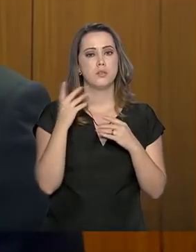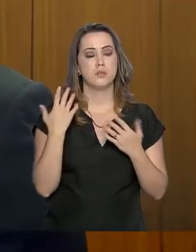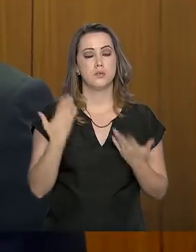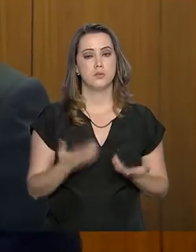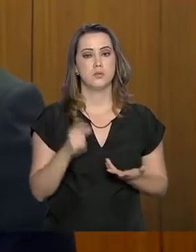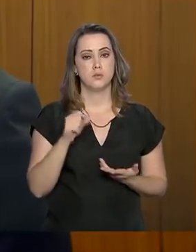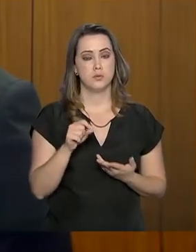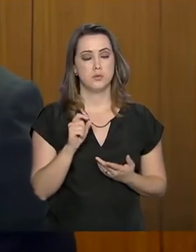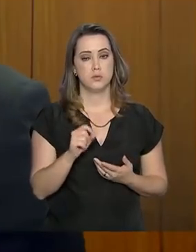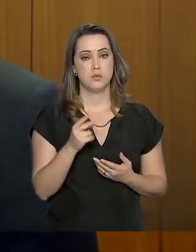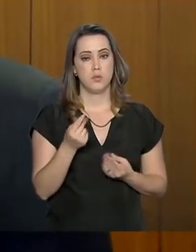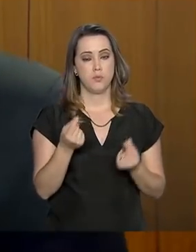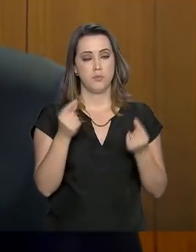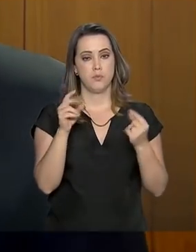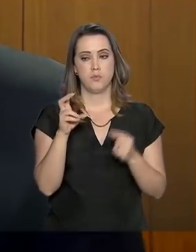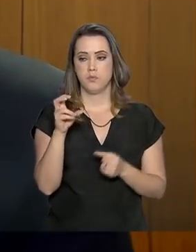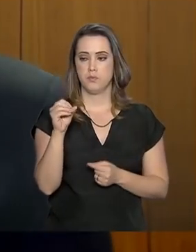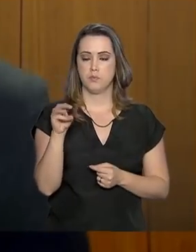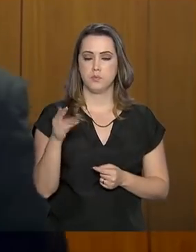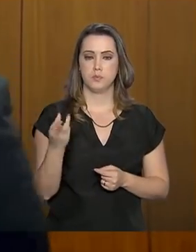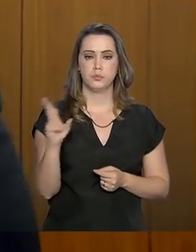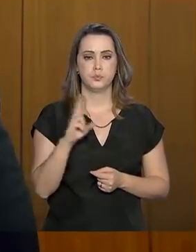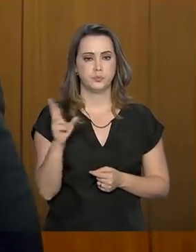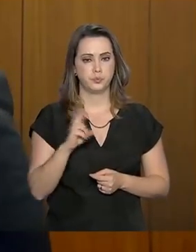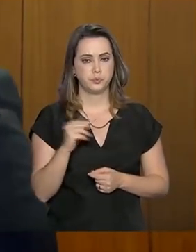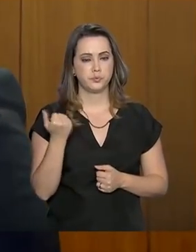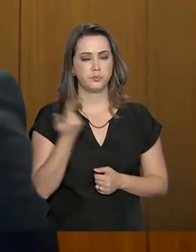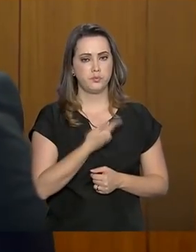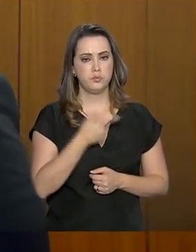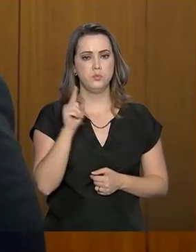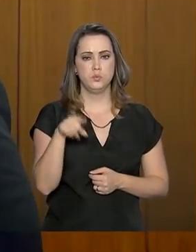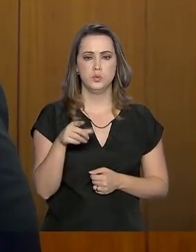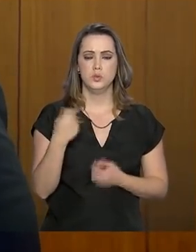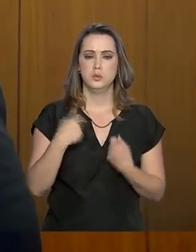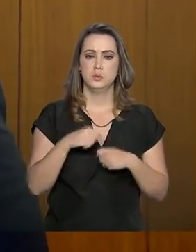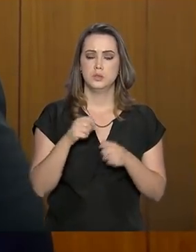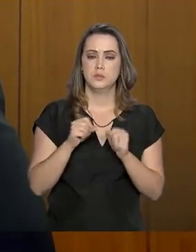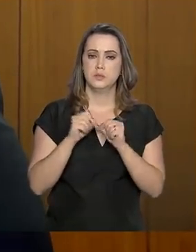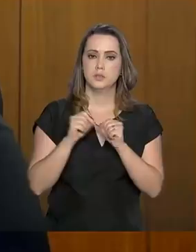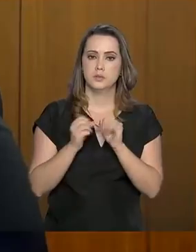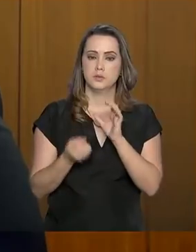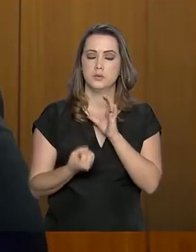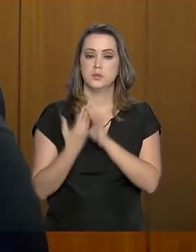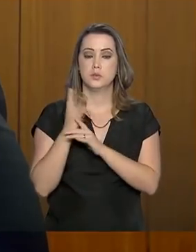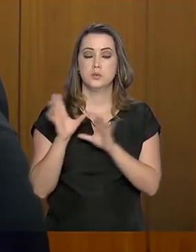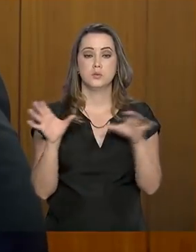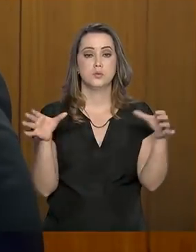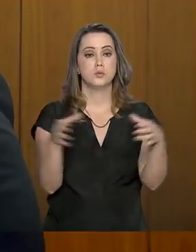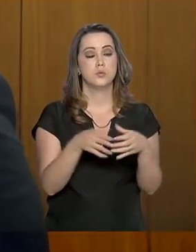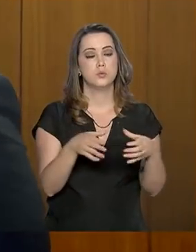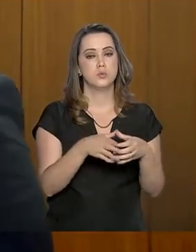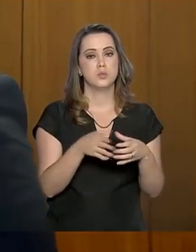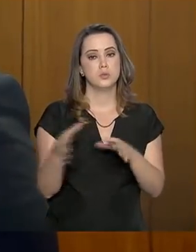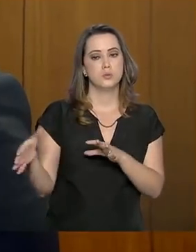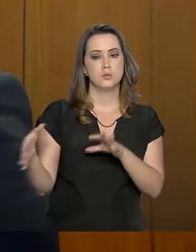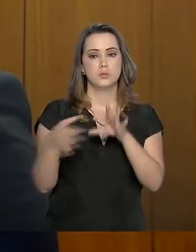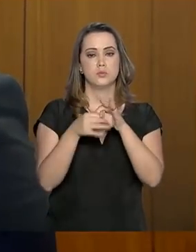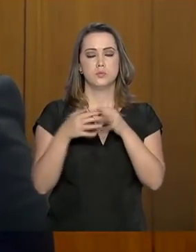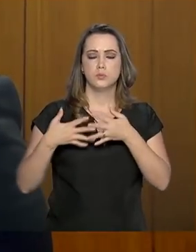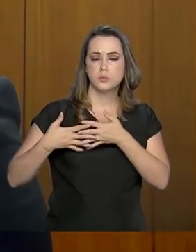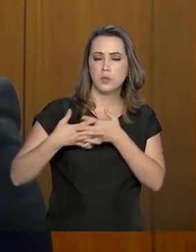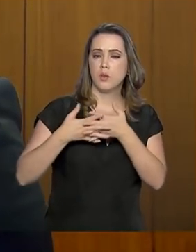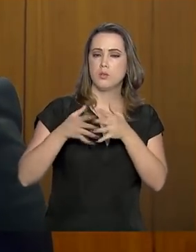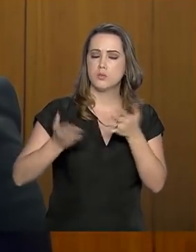do que esse valor de R 50 milhões. Então, uma das coisas que se pretende fazer é a criação de um centro integrado